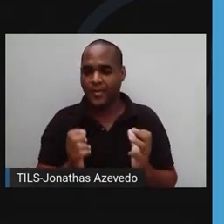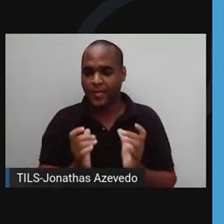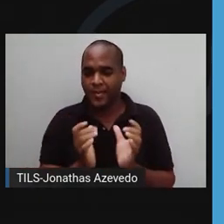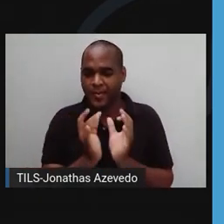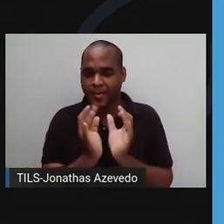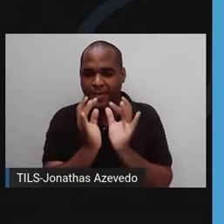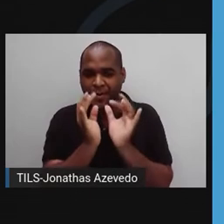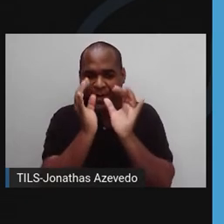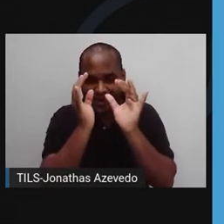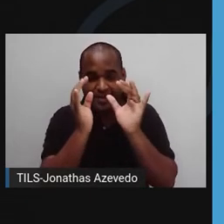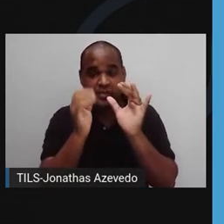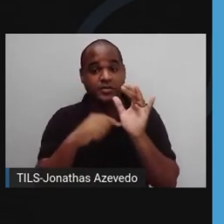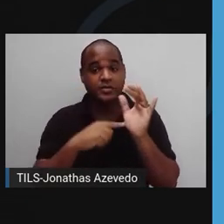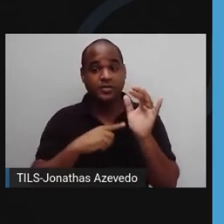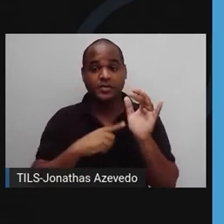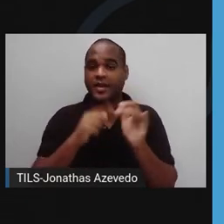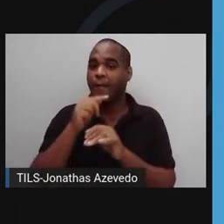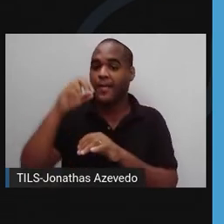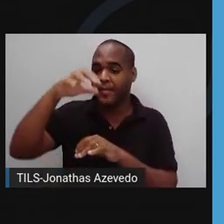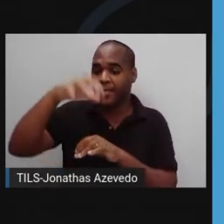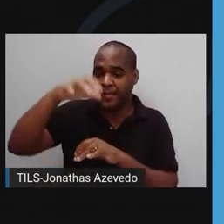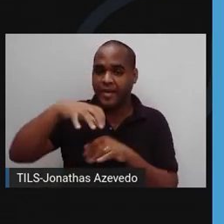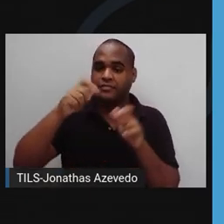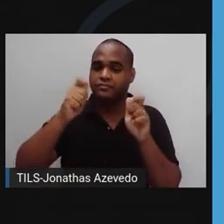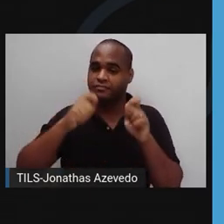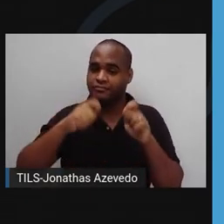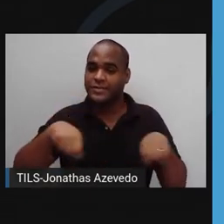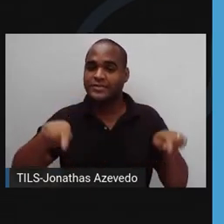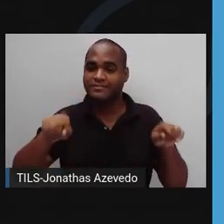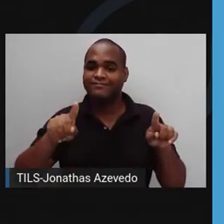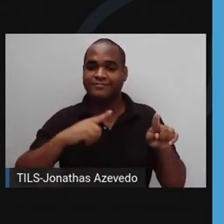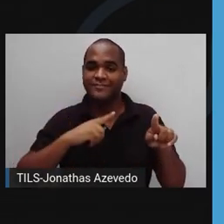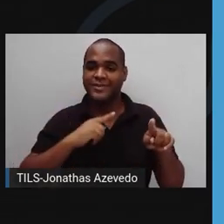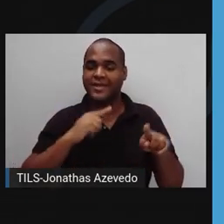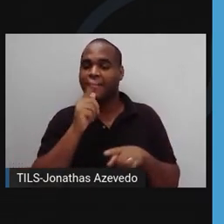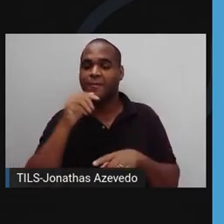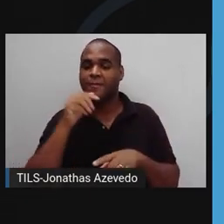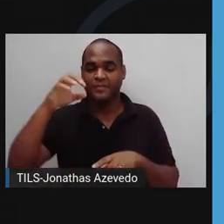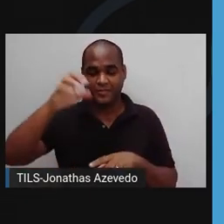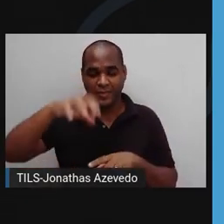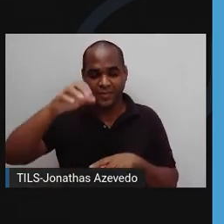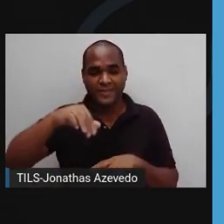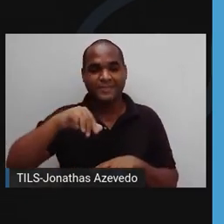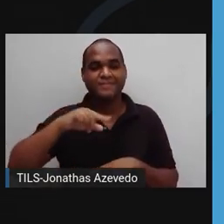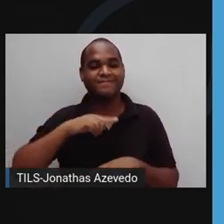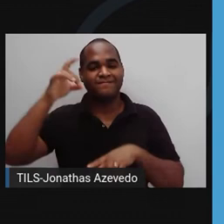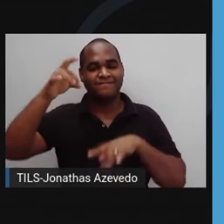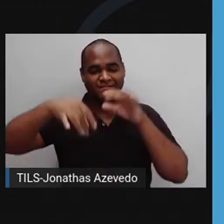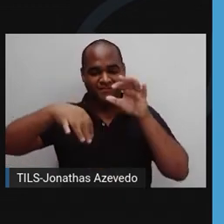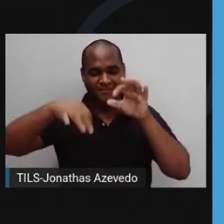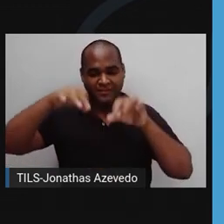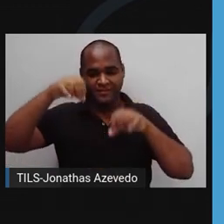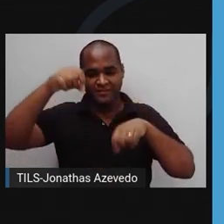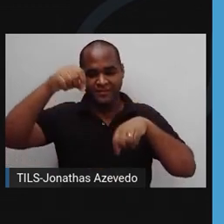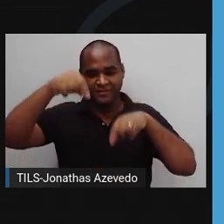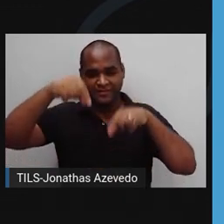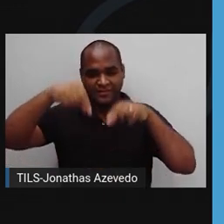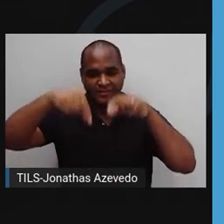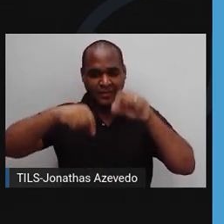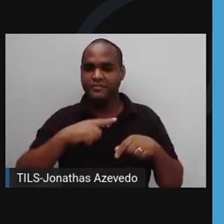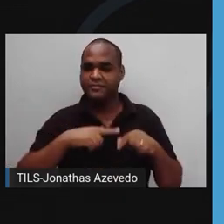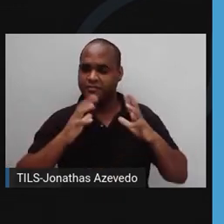Uma planta que tem sede e, se não chove, precisa ser irrigada. Além disso, o jeans ainda é tonalizado, lavado, branqueado,